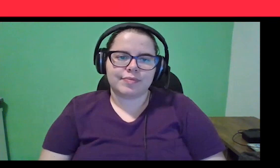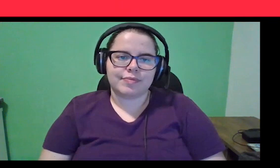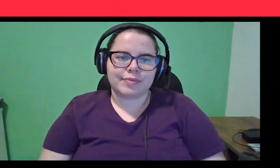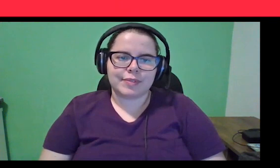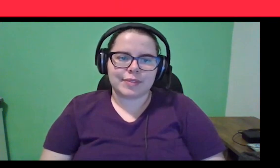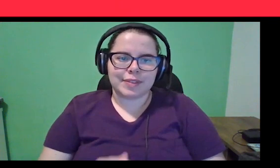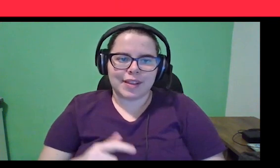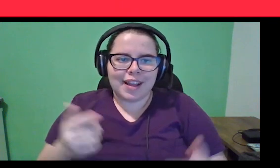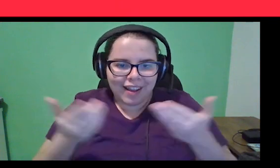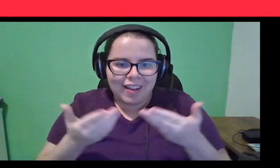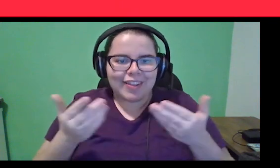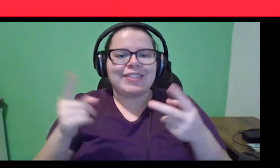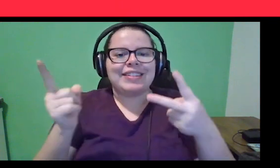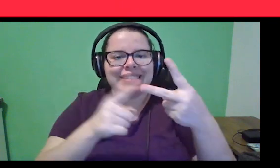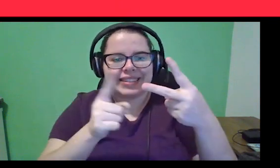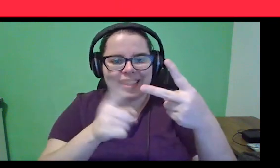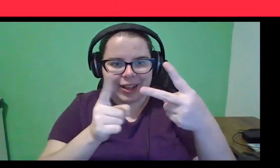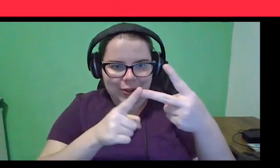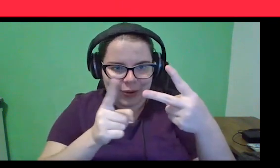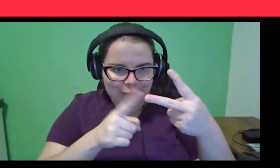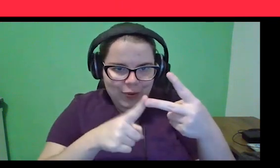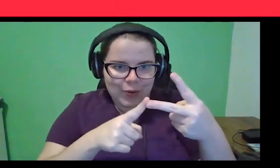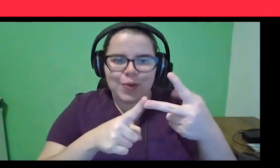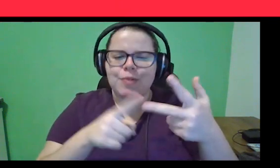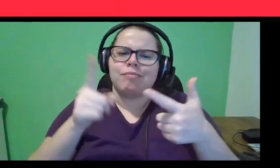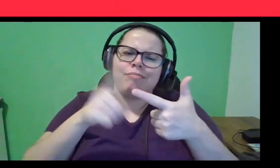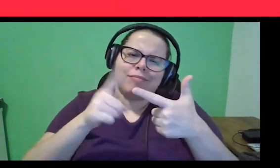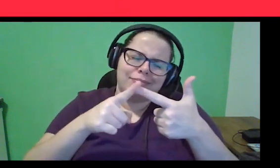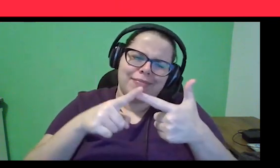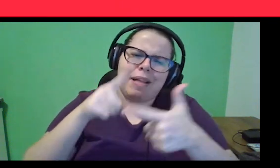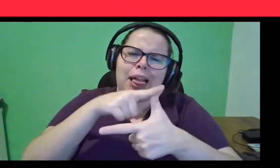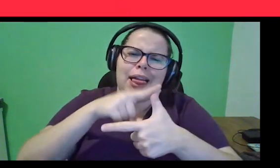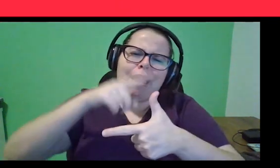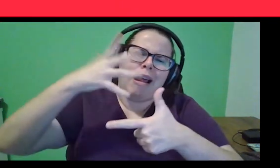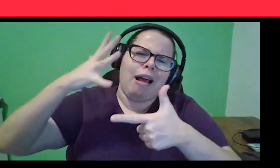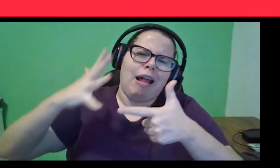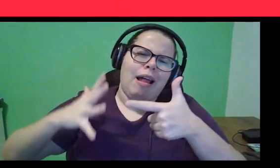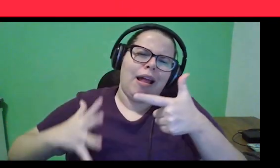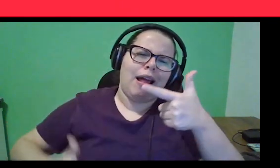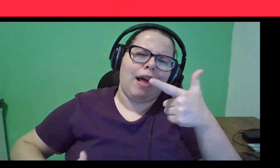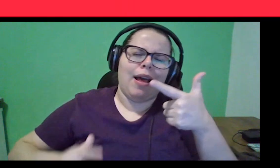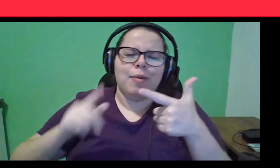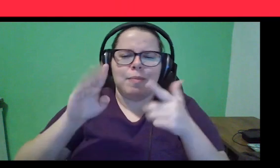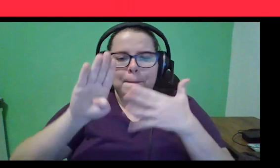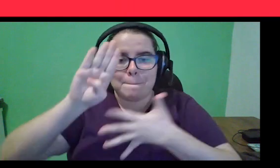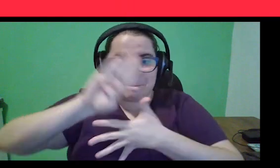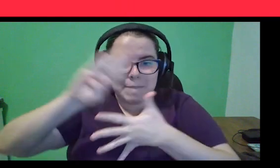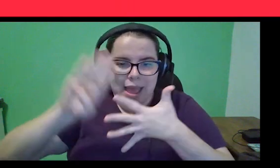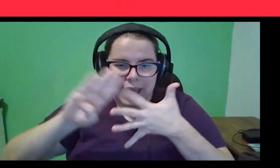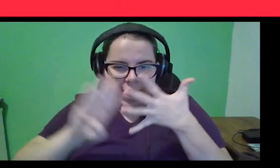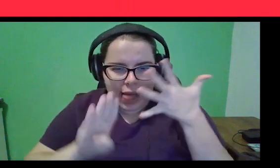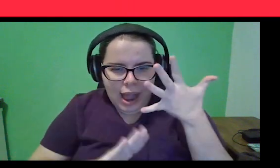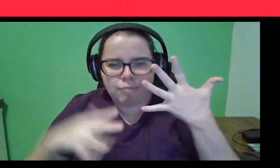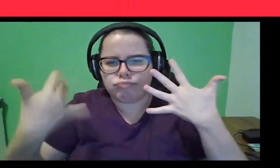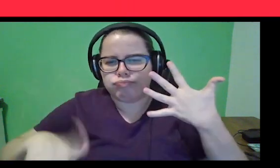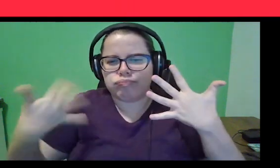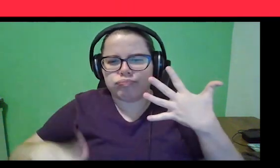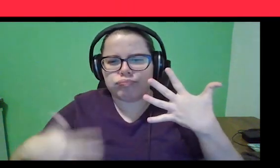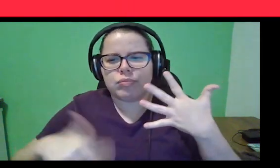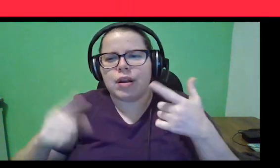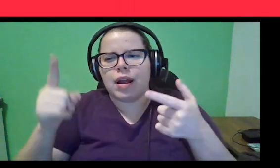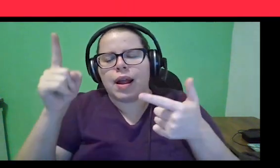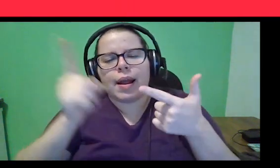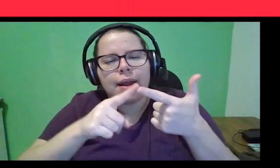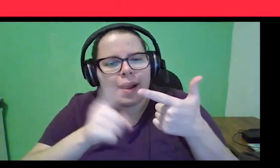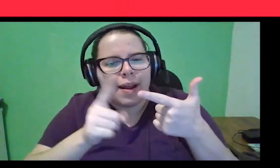Pessoal, agora o segundo pilar, né? O primeiro tem bastante coisa, maior pilar, que é pessoas, mas é muito importante eu